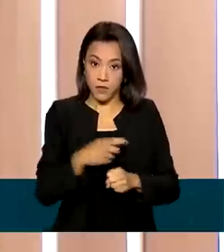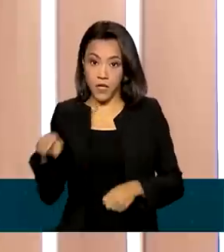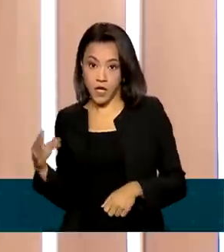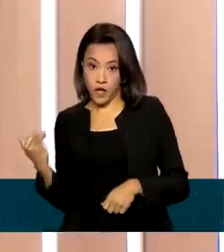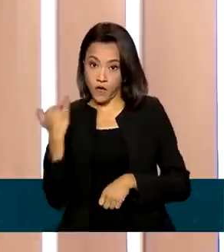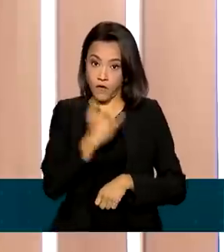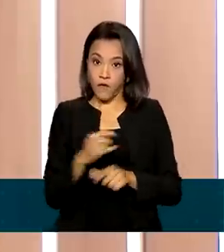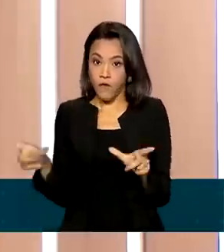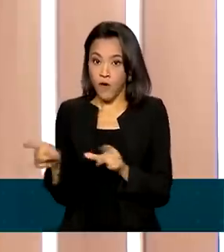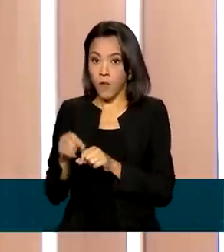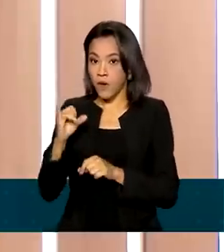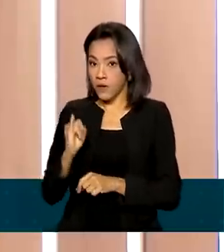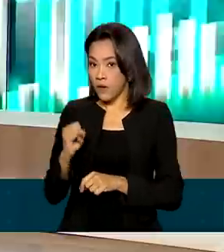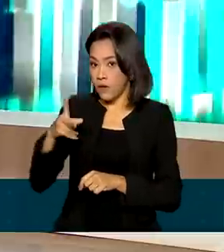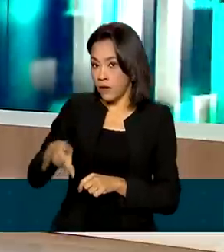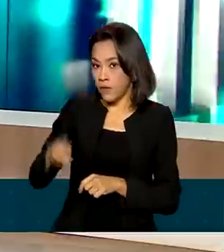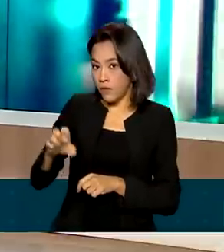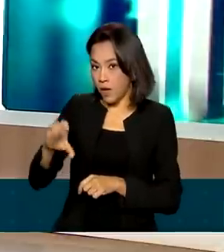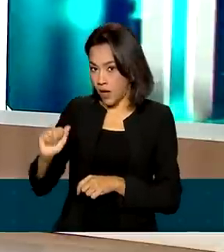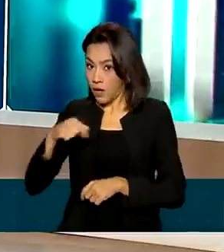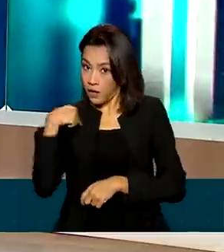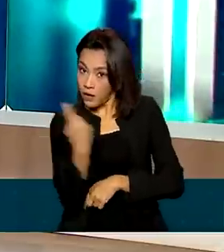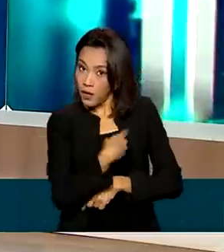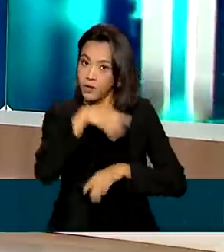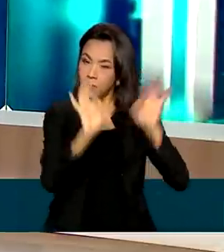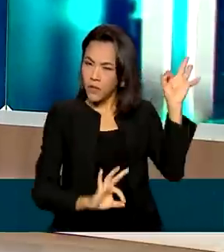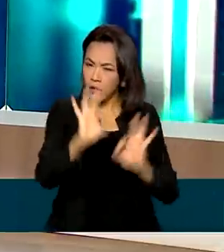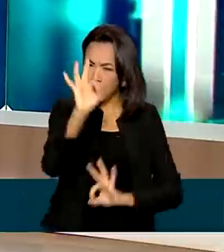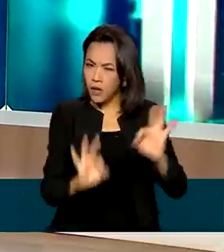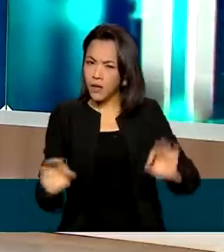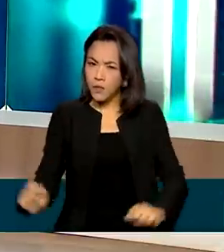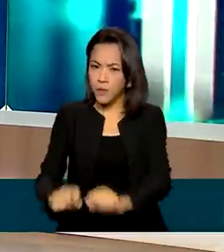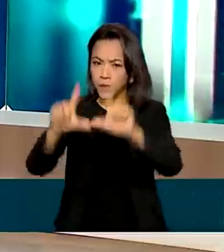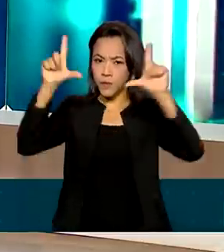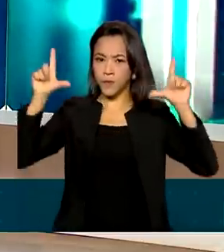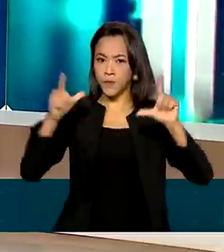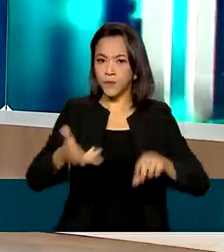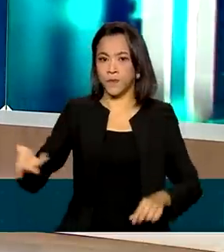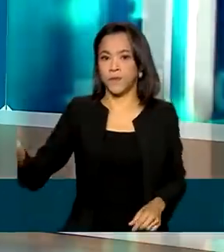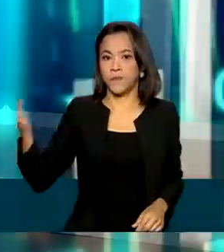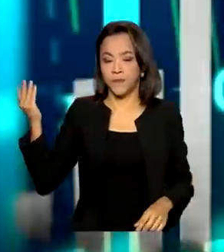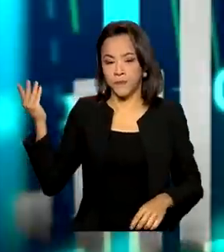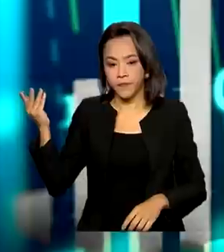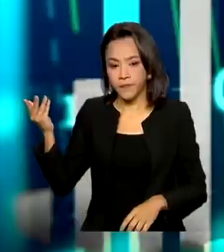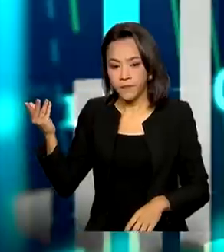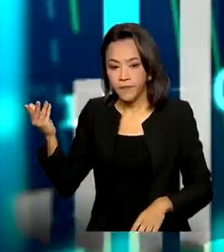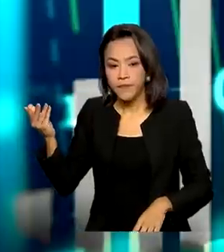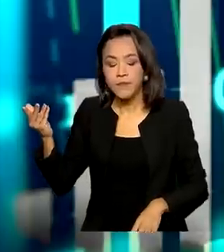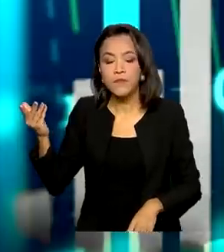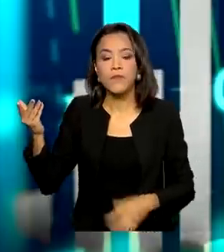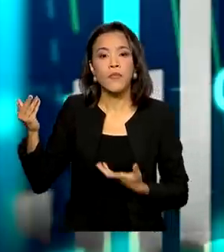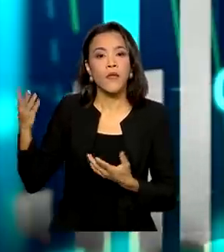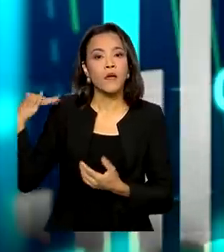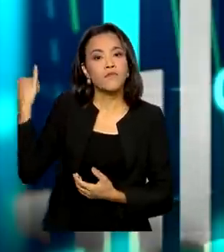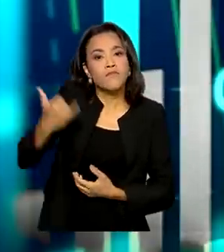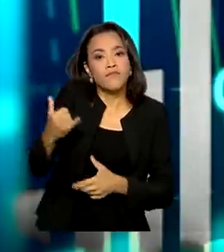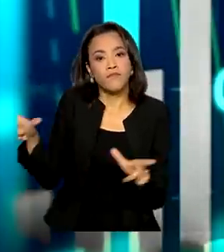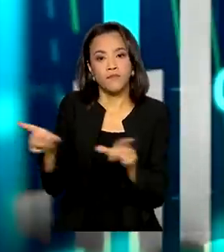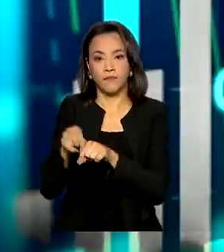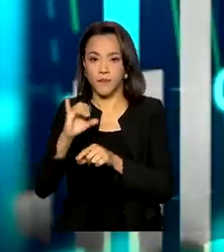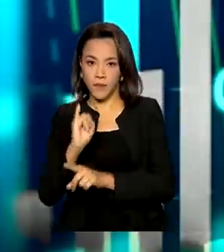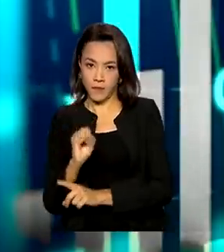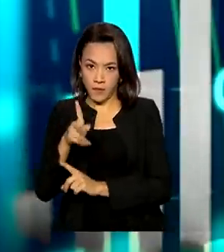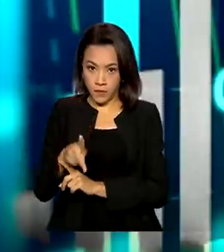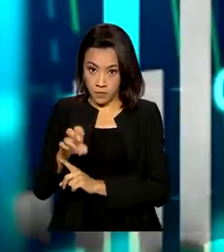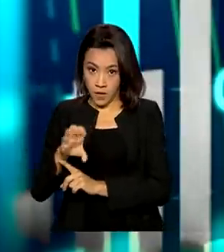a nossa equipe de produção preparou uma arte para você, telespectador, que nós passamos a mostrar agora. Então, de acordo com o IPEA, o crescimento econômico